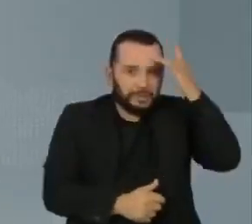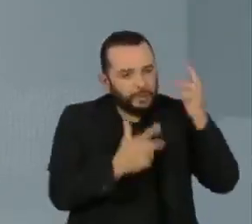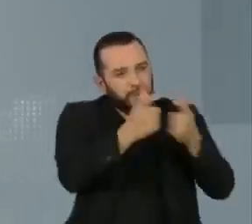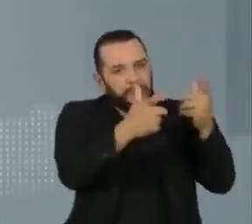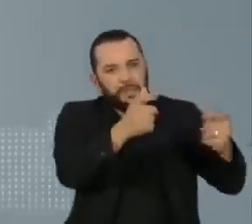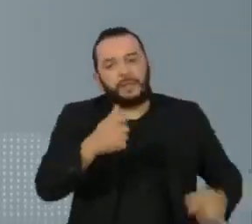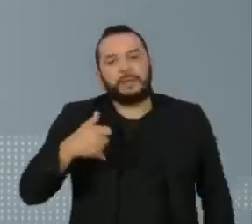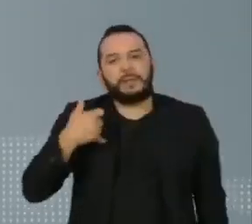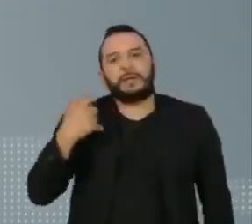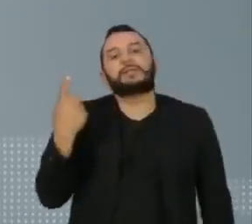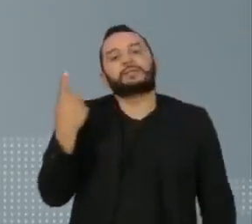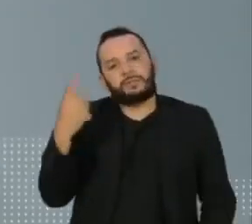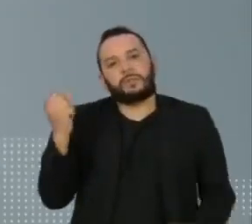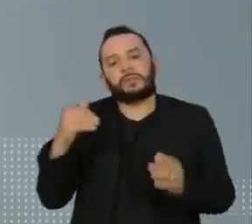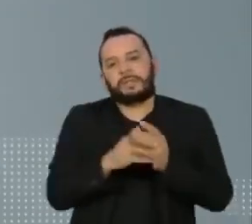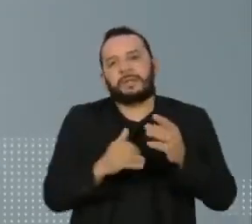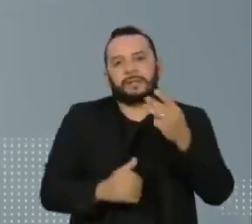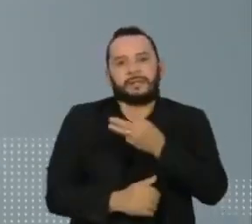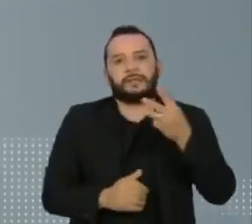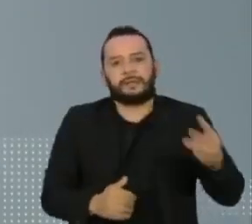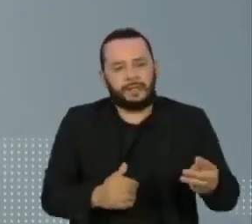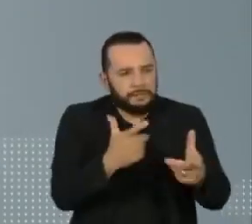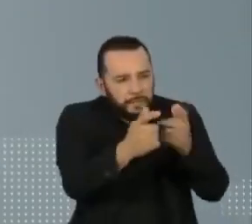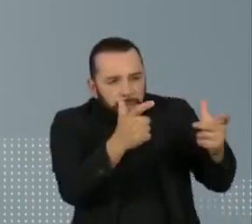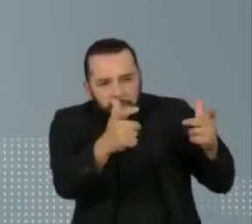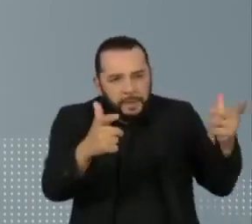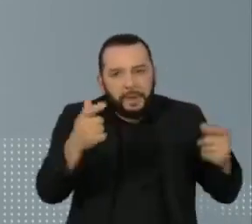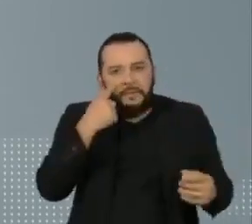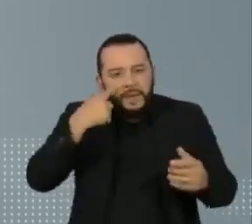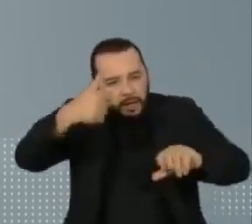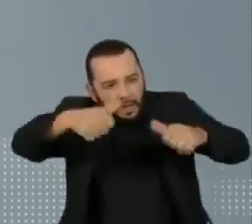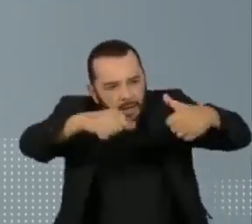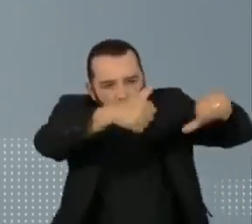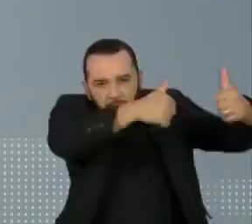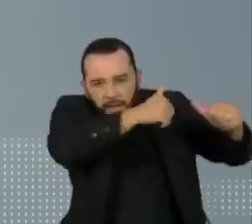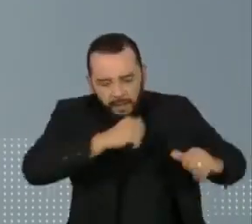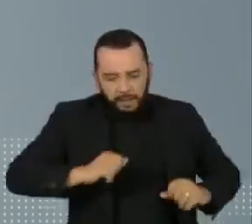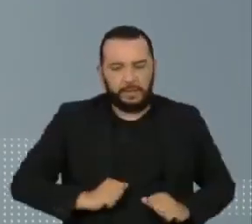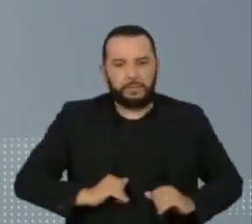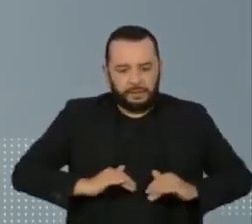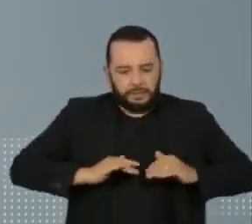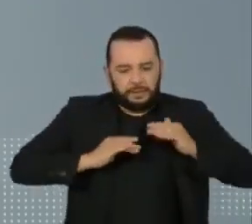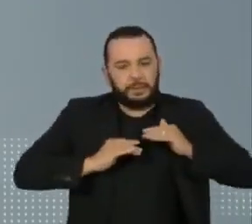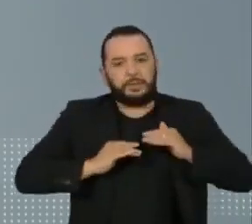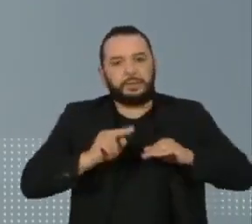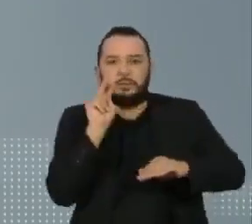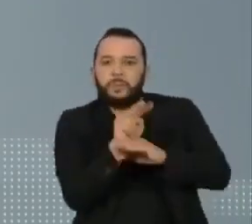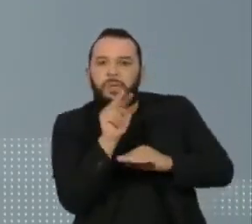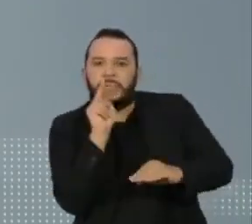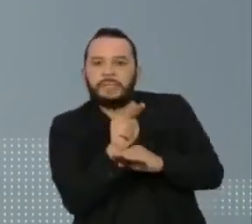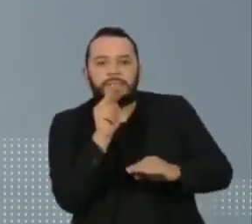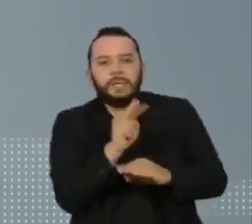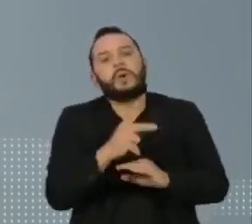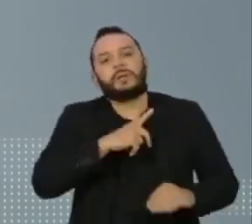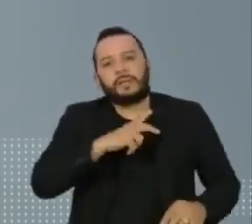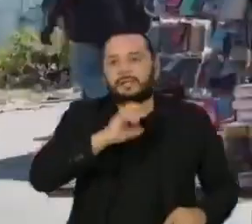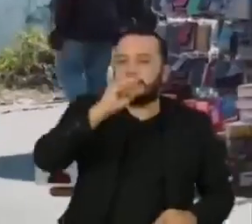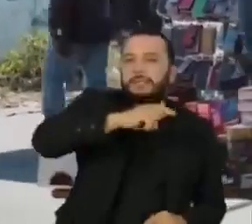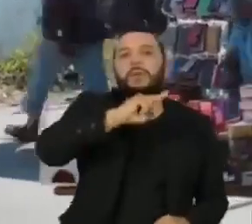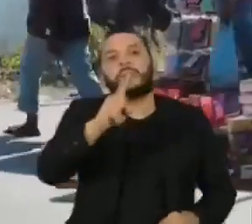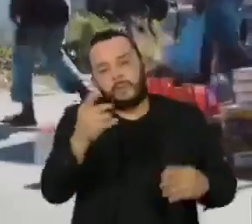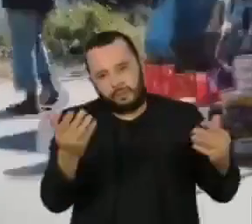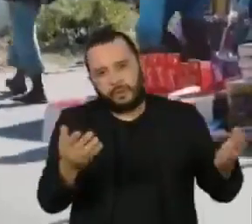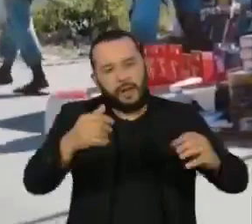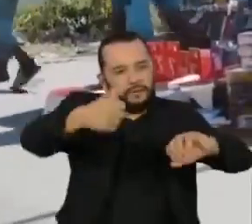avaliar a eficácia da vacina, medindo anticorpos e verificando a taxa de proteção direta e a imunidade de rebanho. A